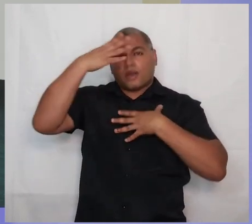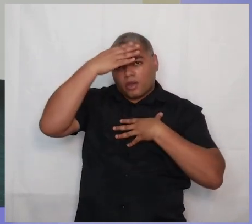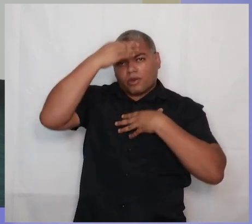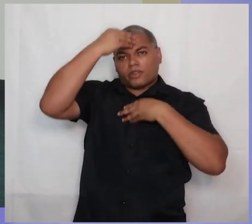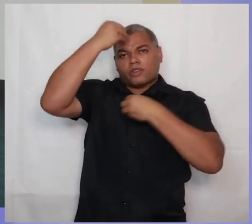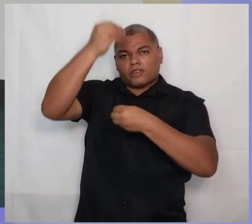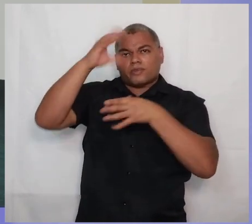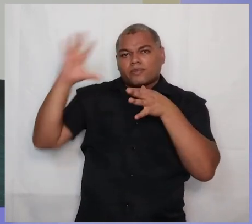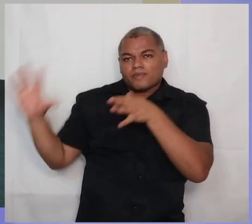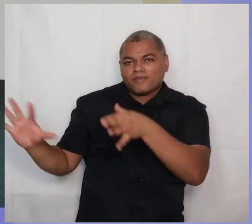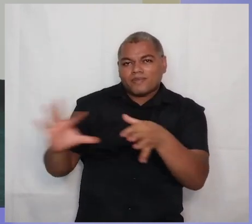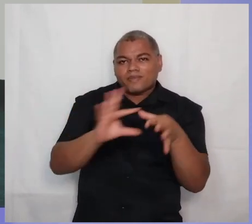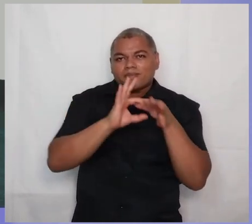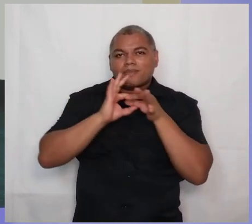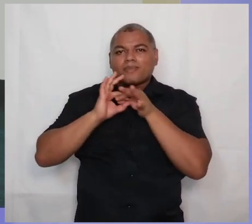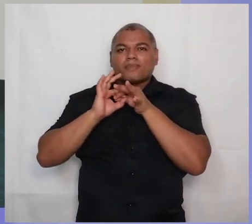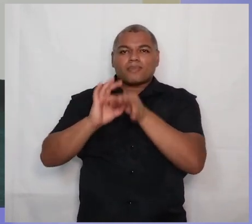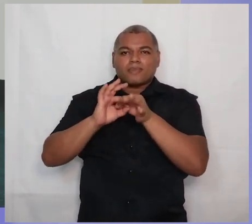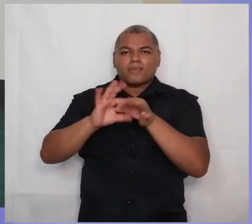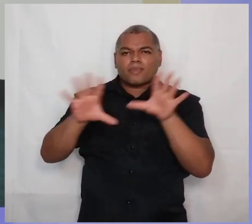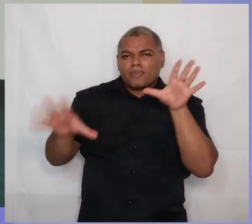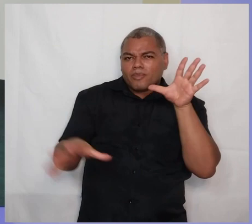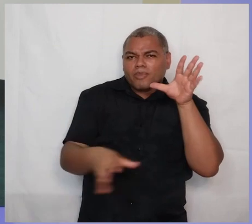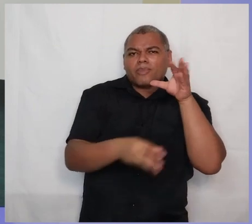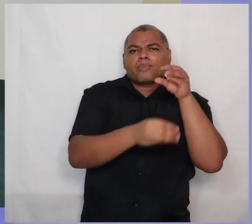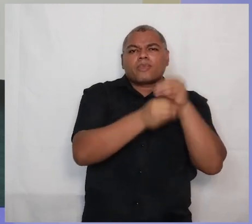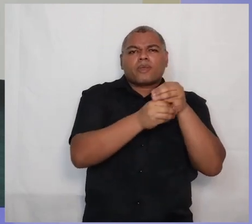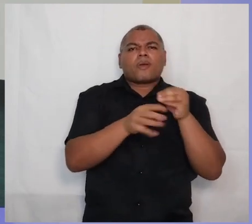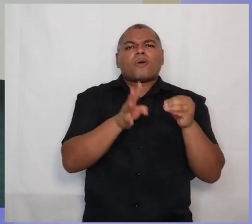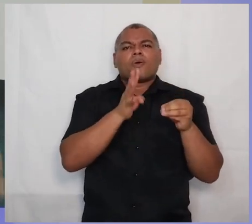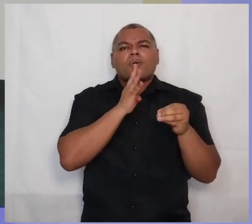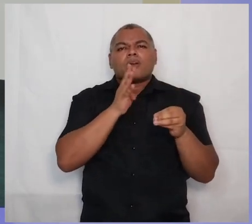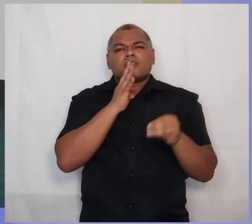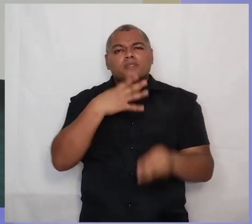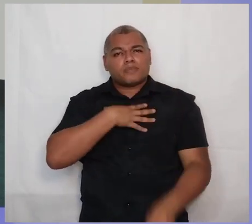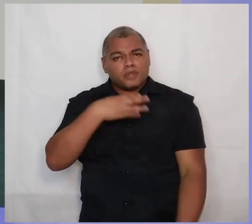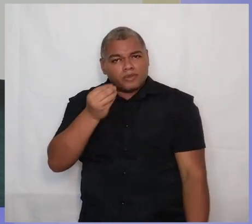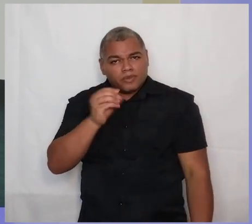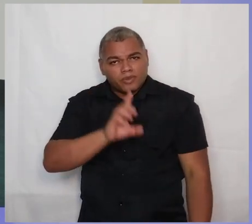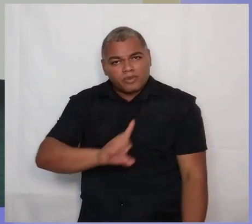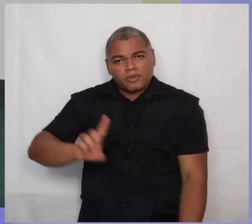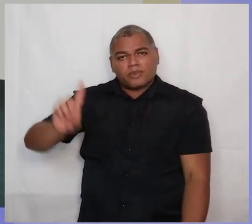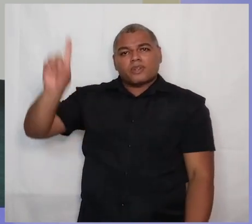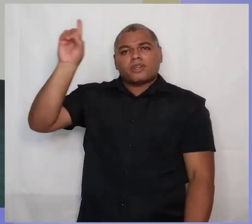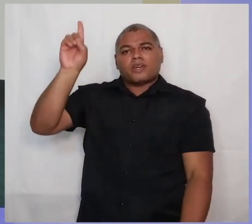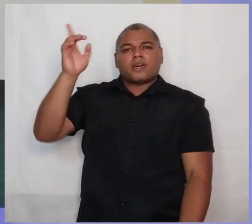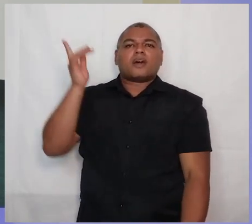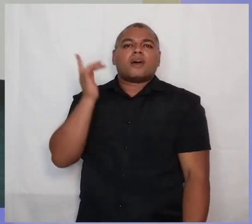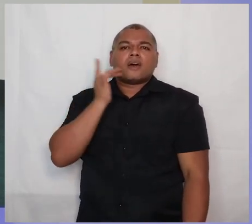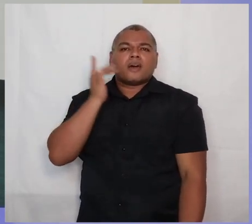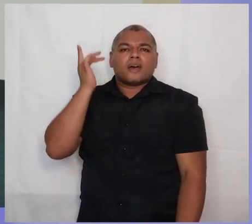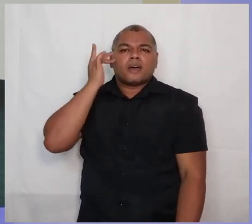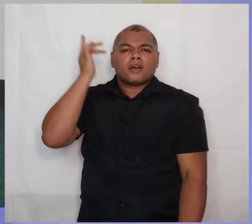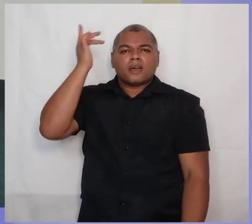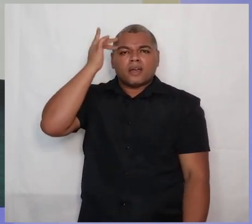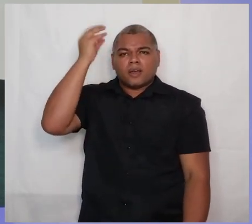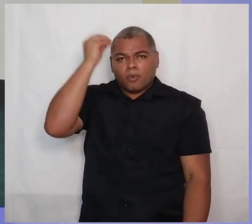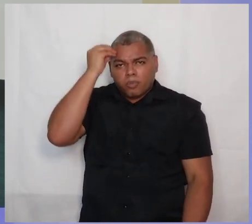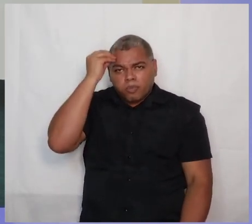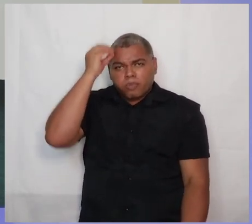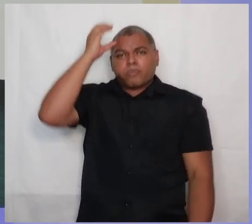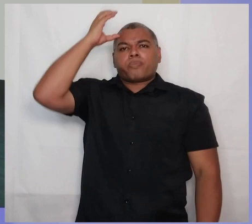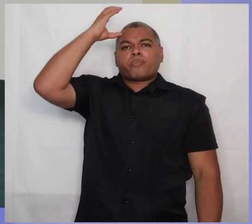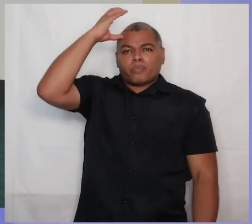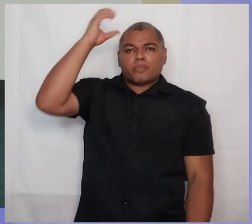na igreja, para que haja pleno conhecimento do Filho de Deus, para que haja maturidade na igreja, para que nós